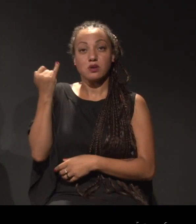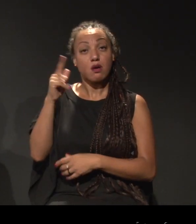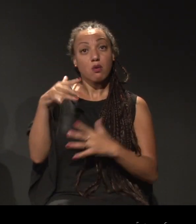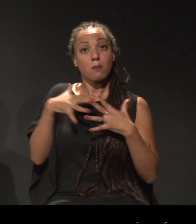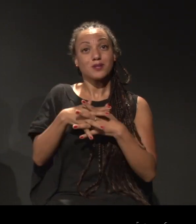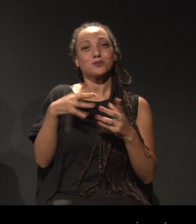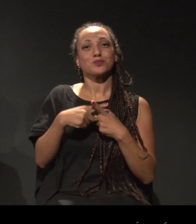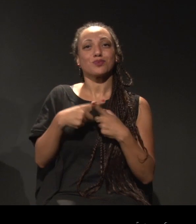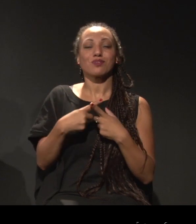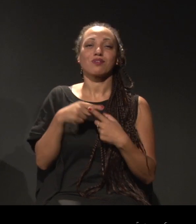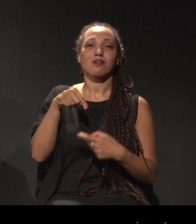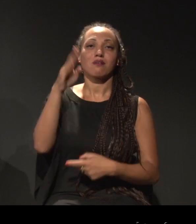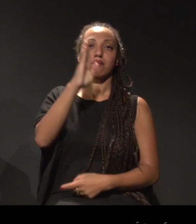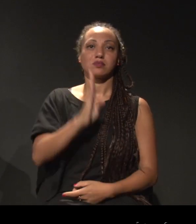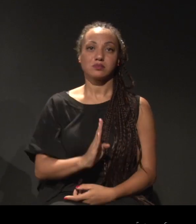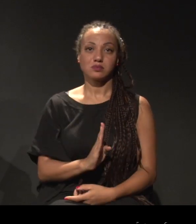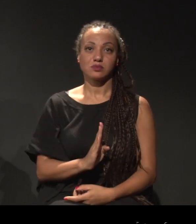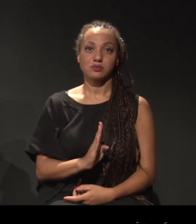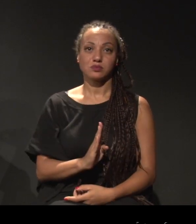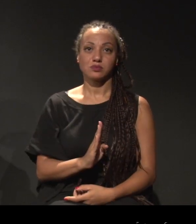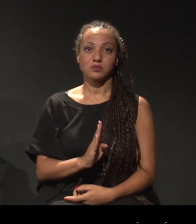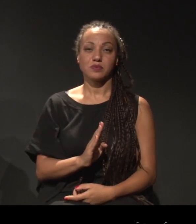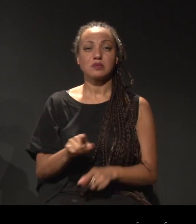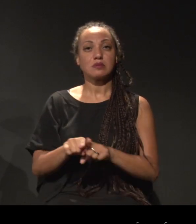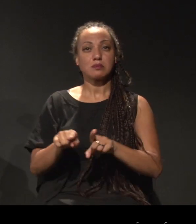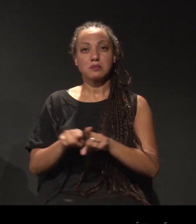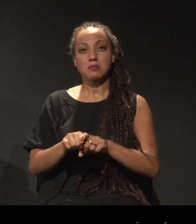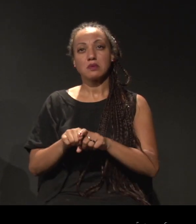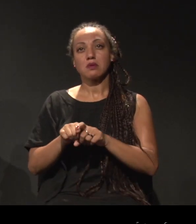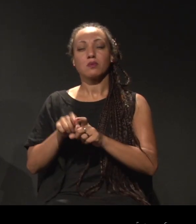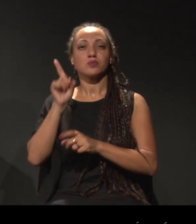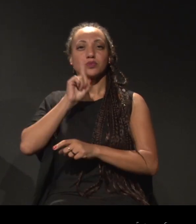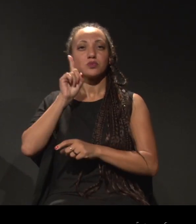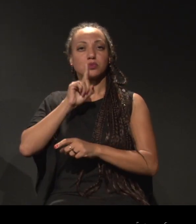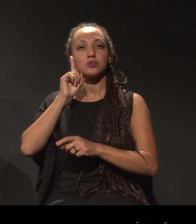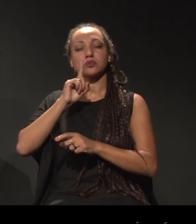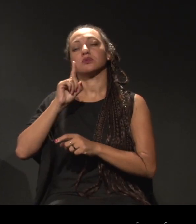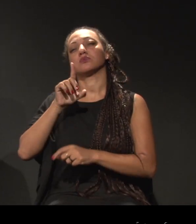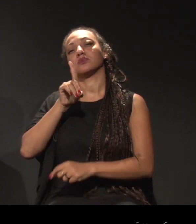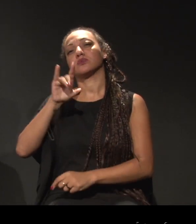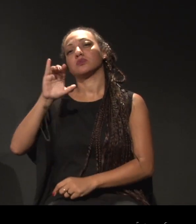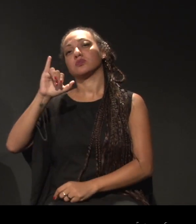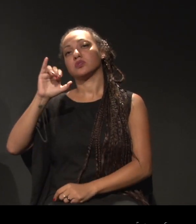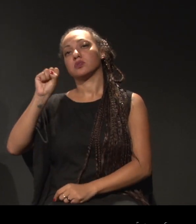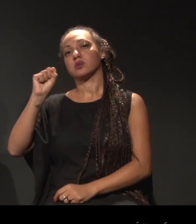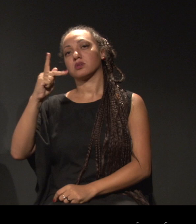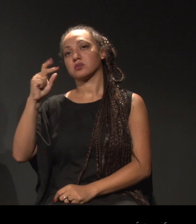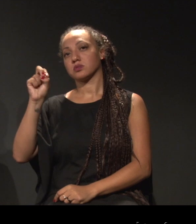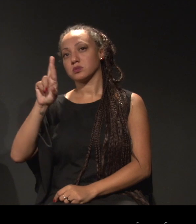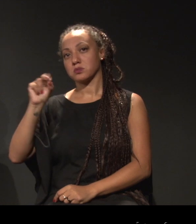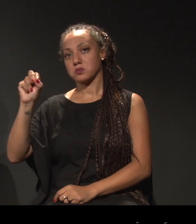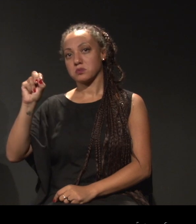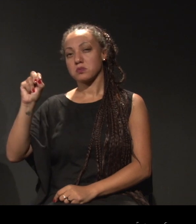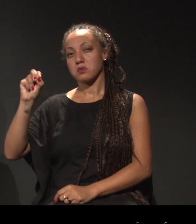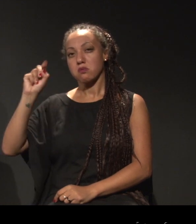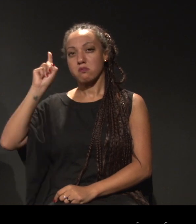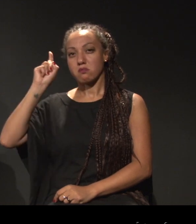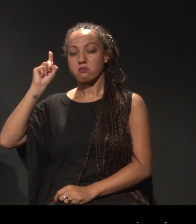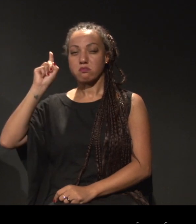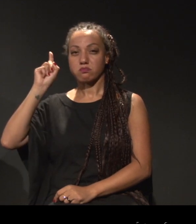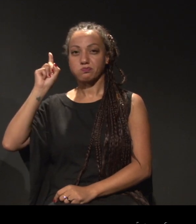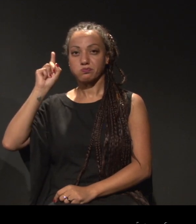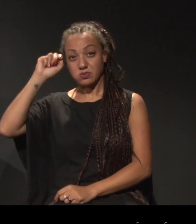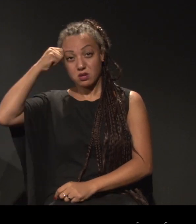Isso é na maioria das diásporas negras americanas. Isso não